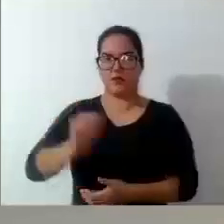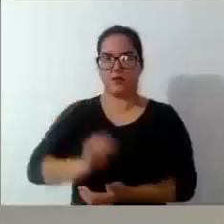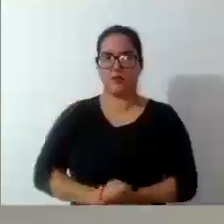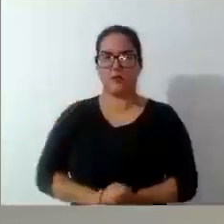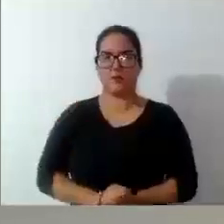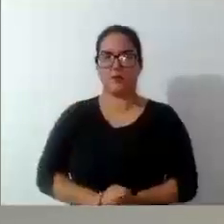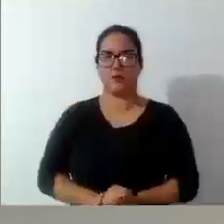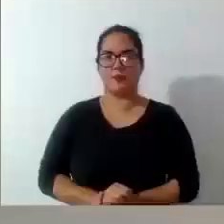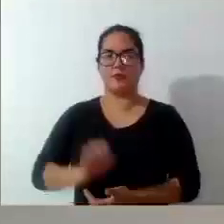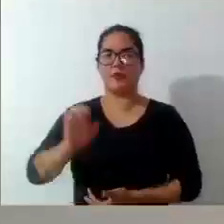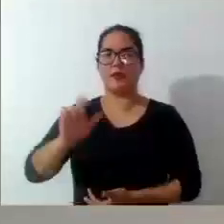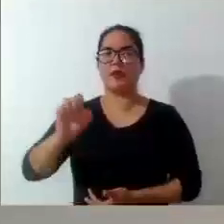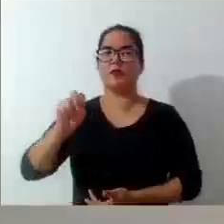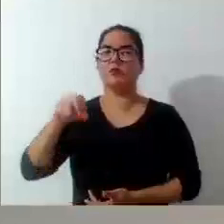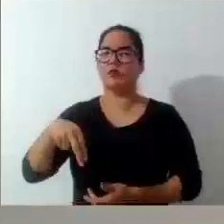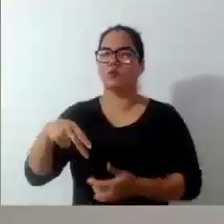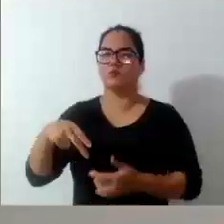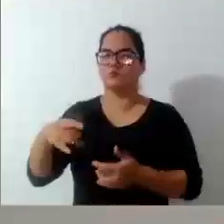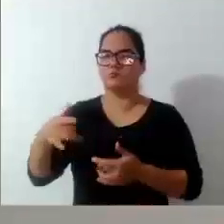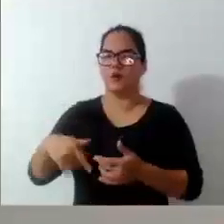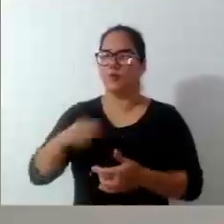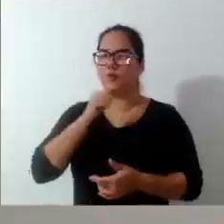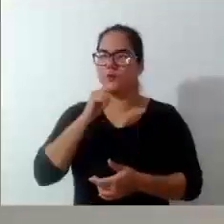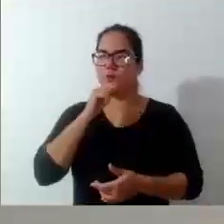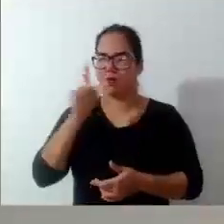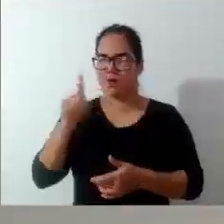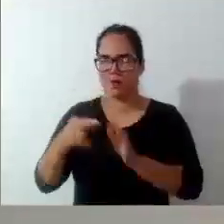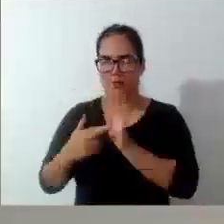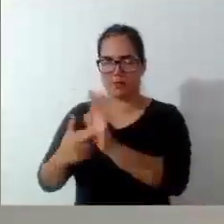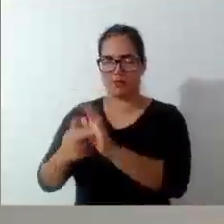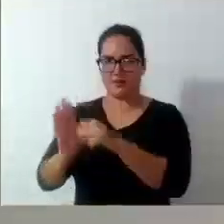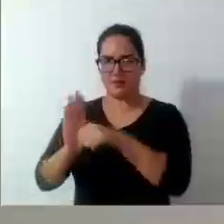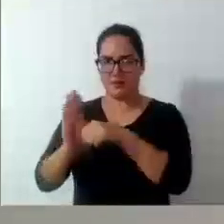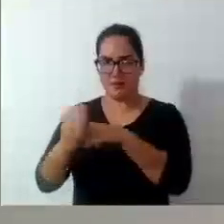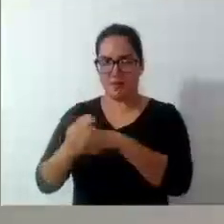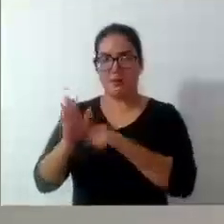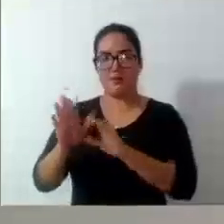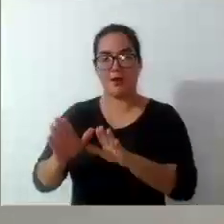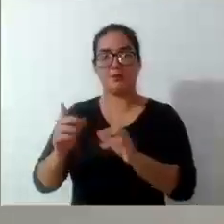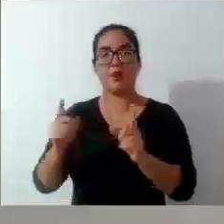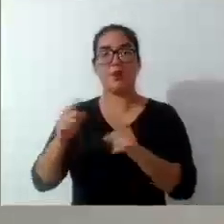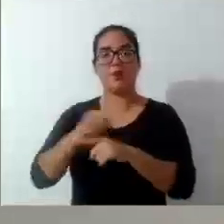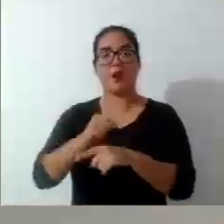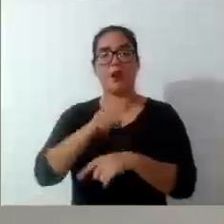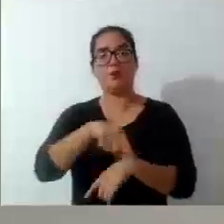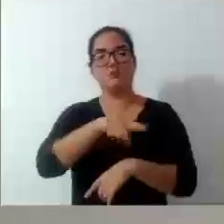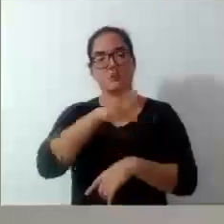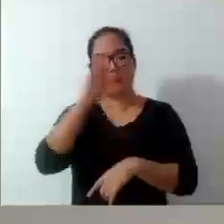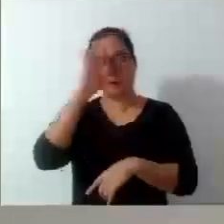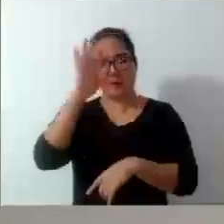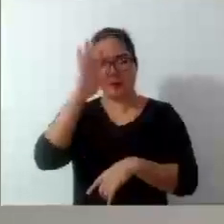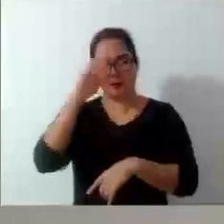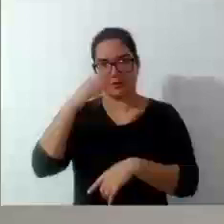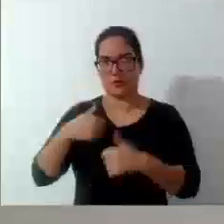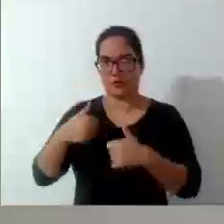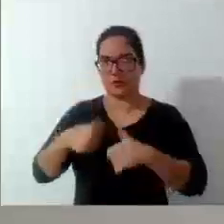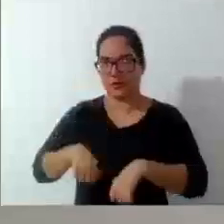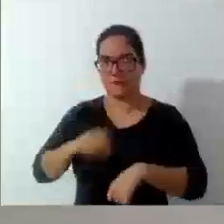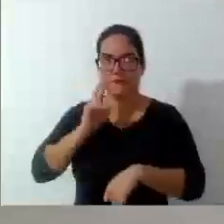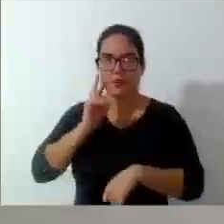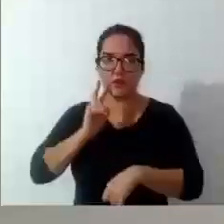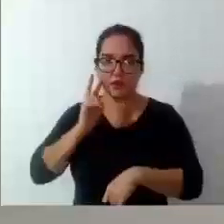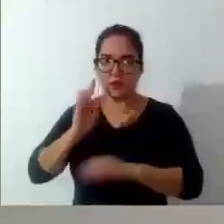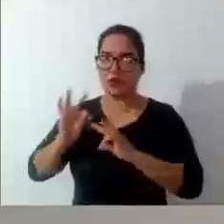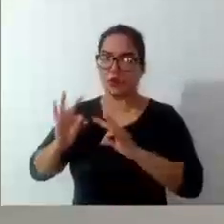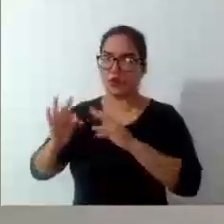nessa casa, que era o vereador que representava aquele bairro. Mas, ao contrário do que muitos pensam, eu estou vereador e estou vereador de todos os bairros do